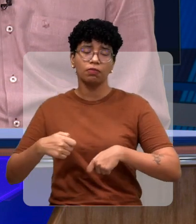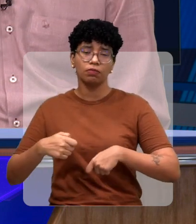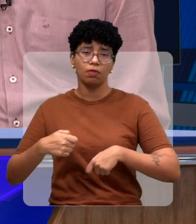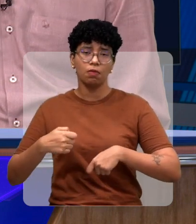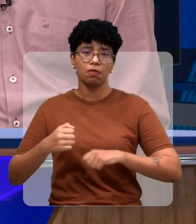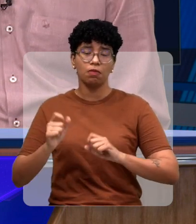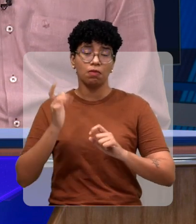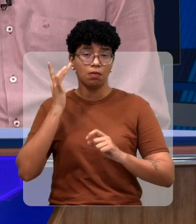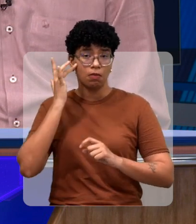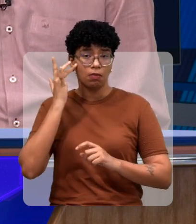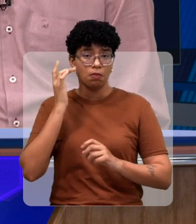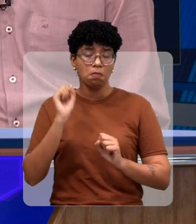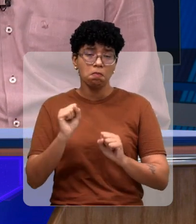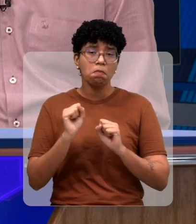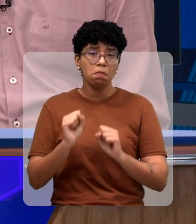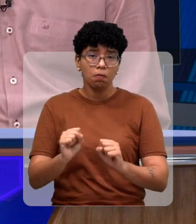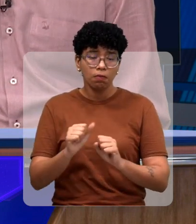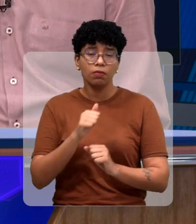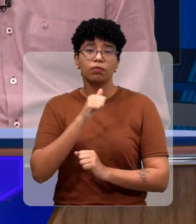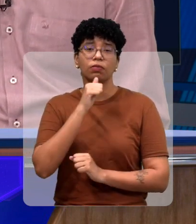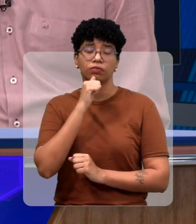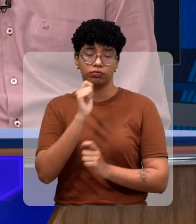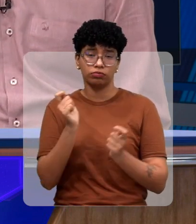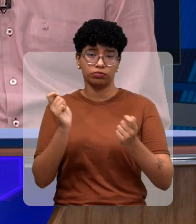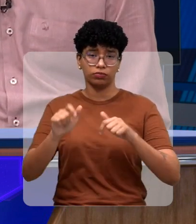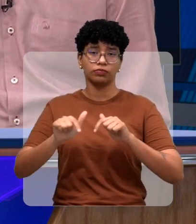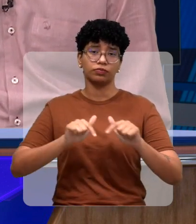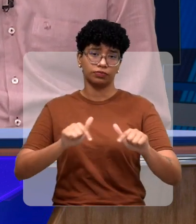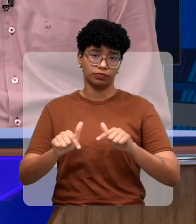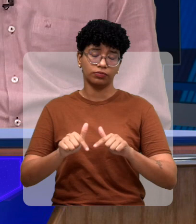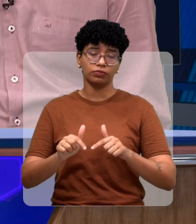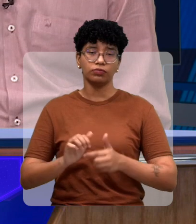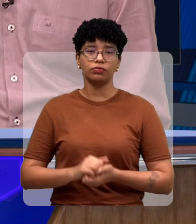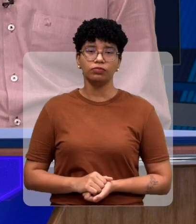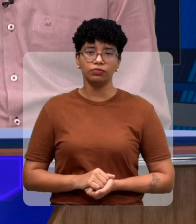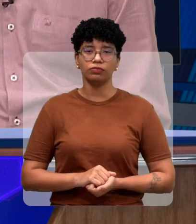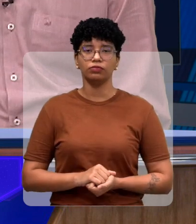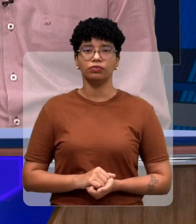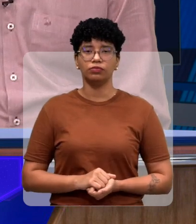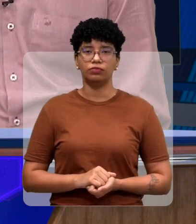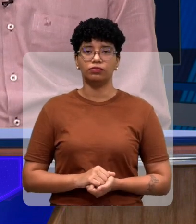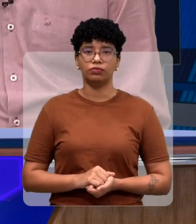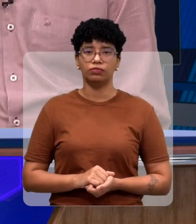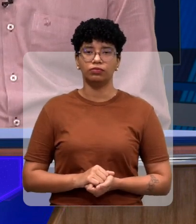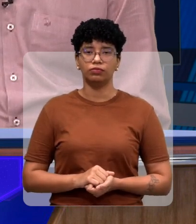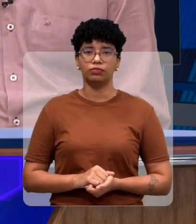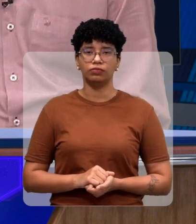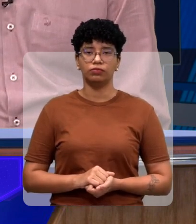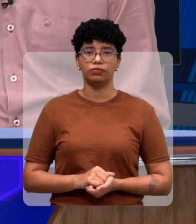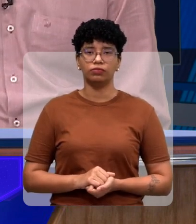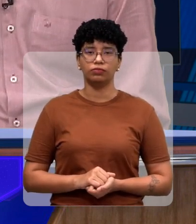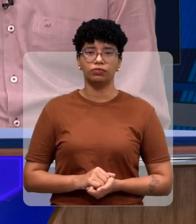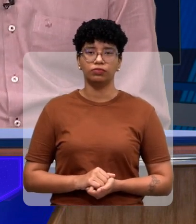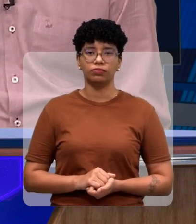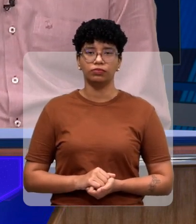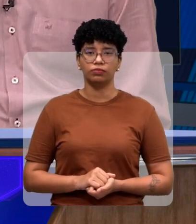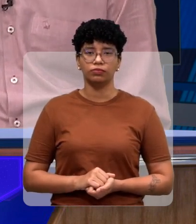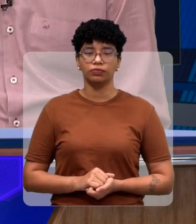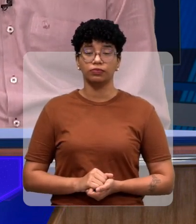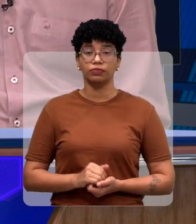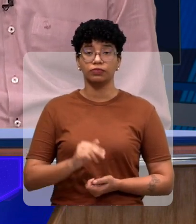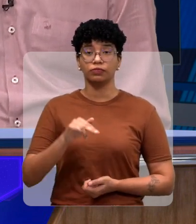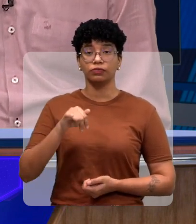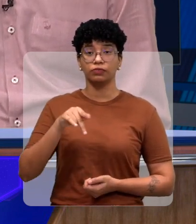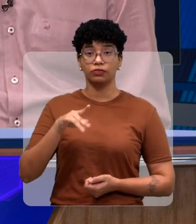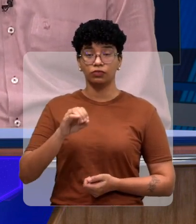acharem que que você é útil nesse caso eu sou útil em alguma coisa vou estar ajudando ele o Antônio Carlos